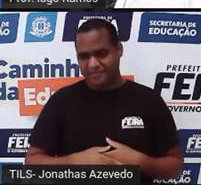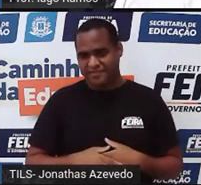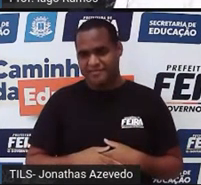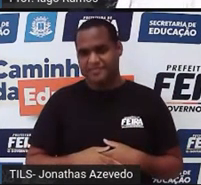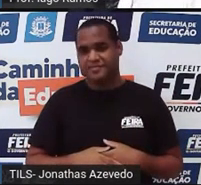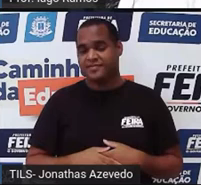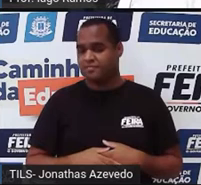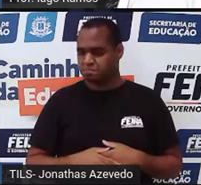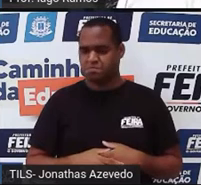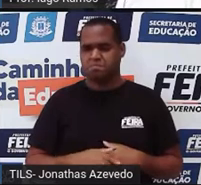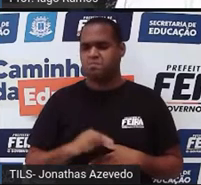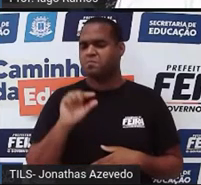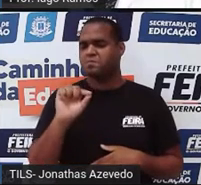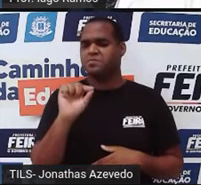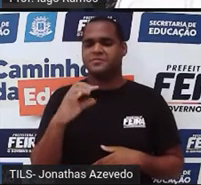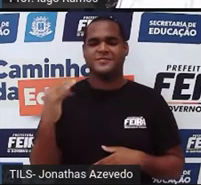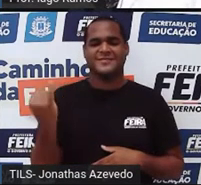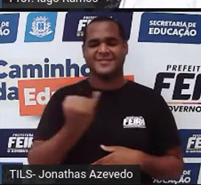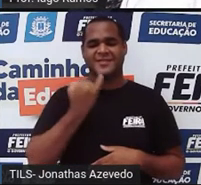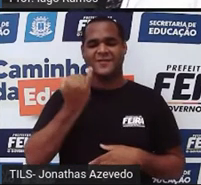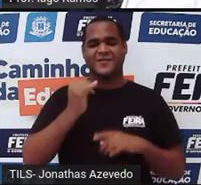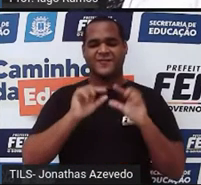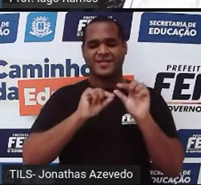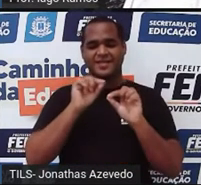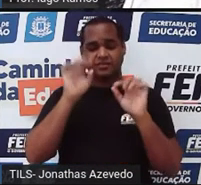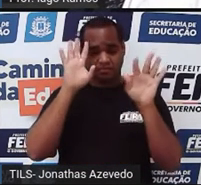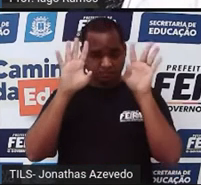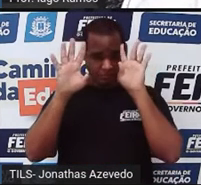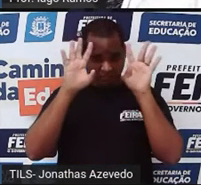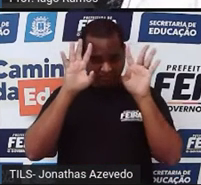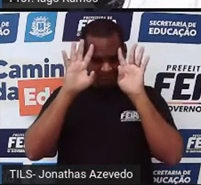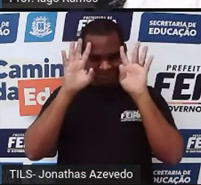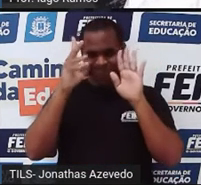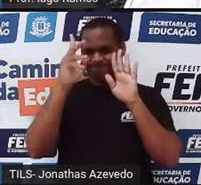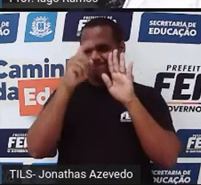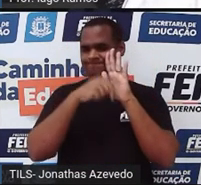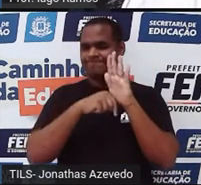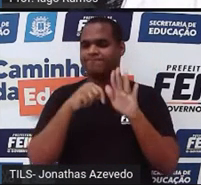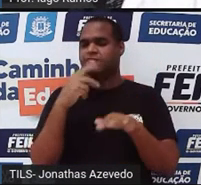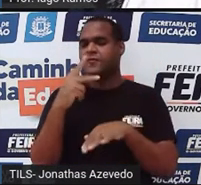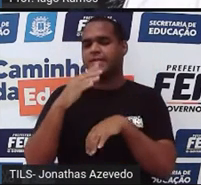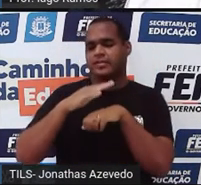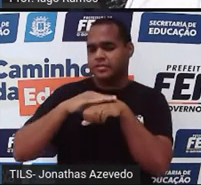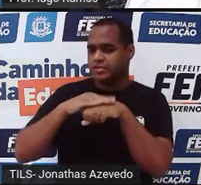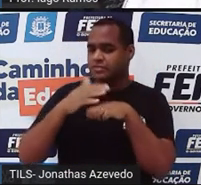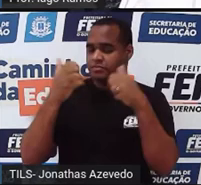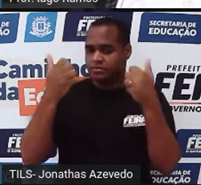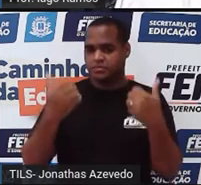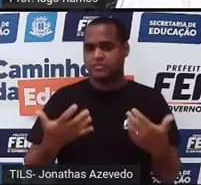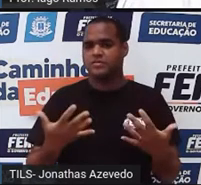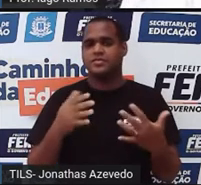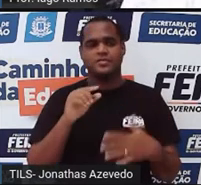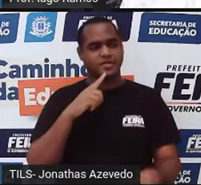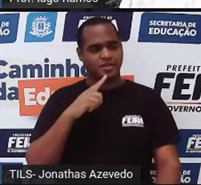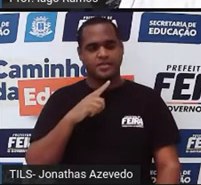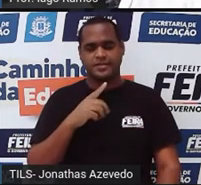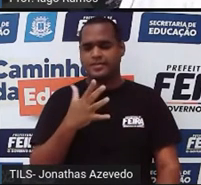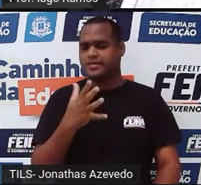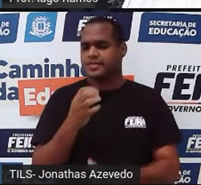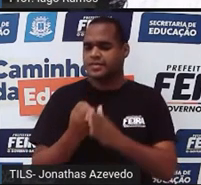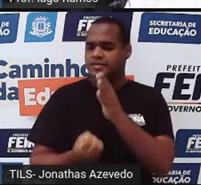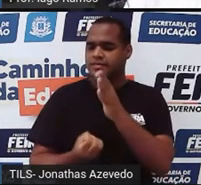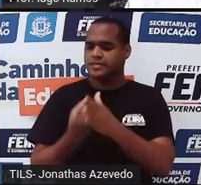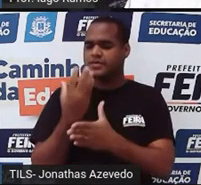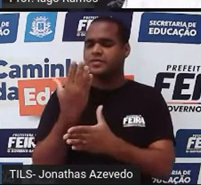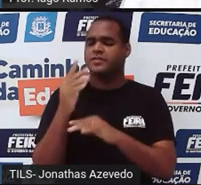E o interessante, eu não sei se você já se fez essa pergunta, mas eu deixo essa pergunta aqui agora na aula, olha só. Como surgiu esse